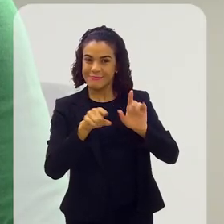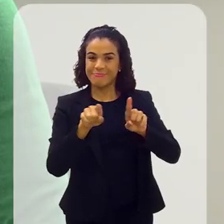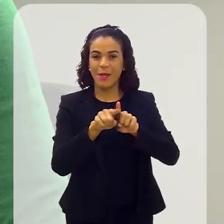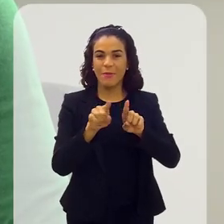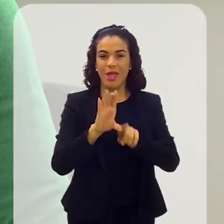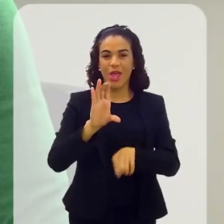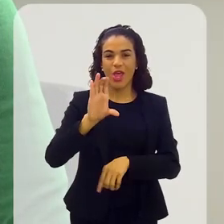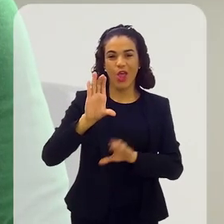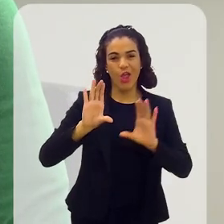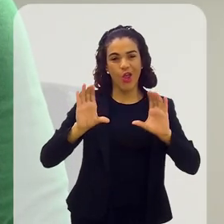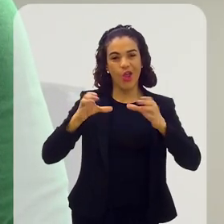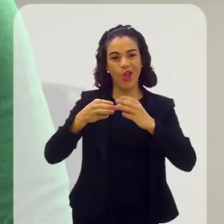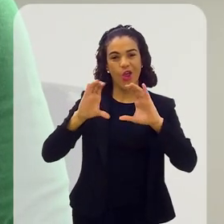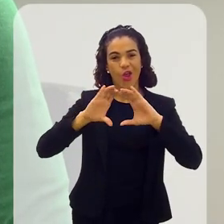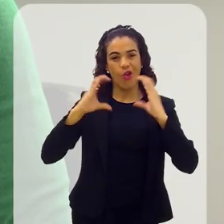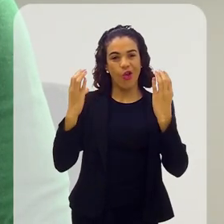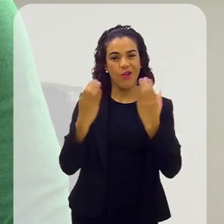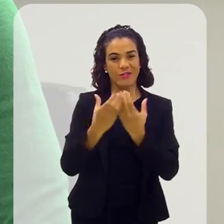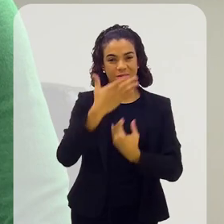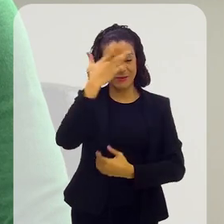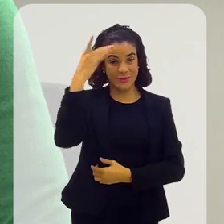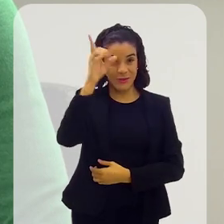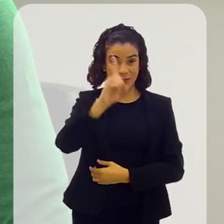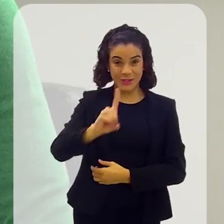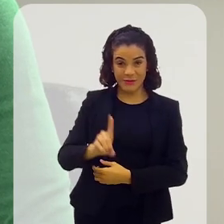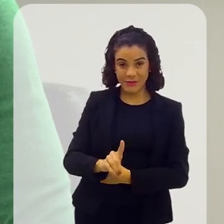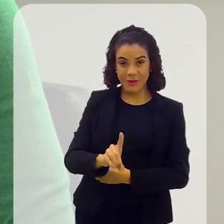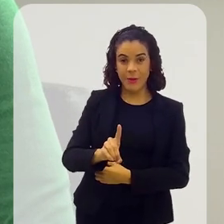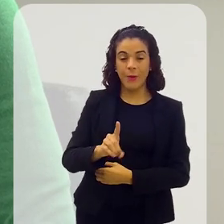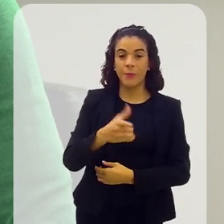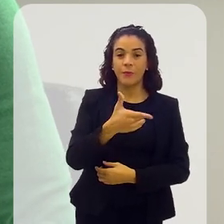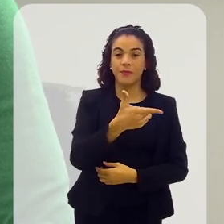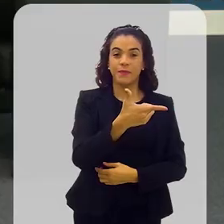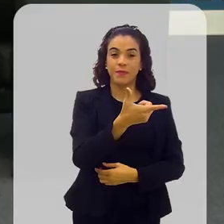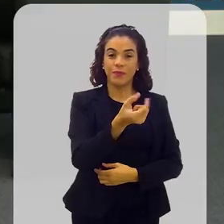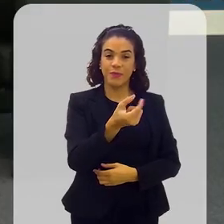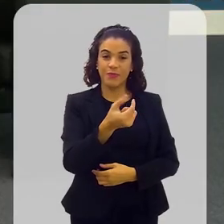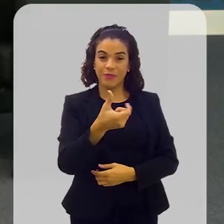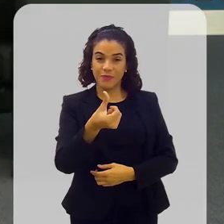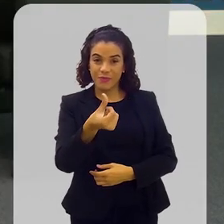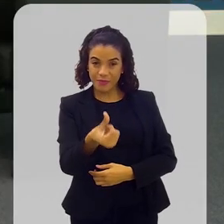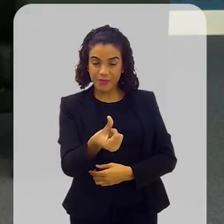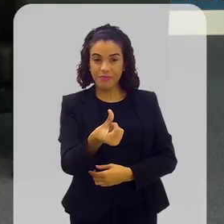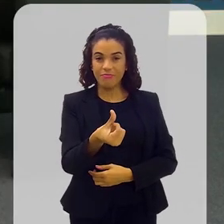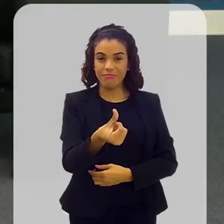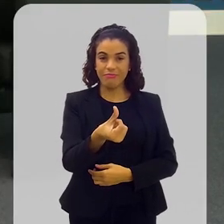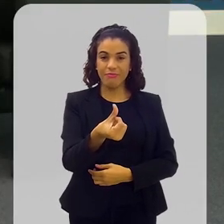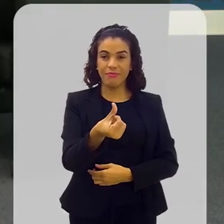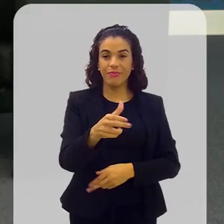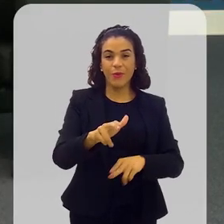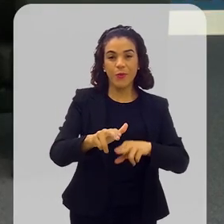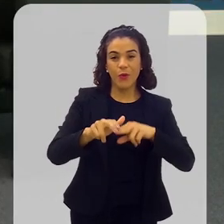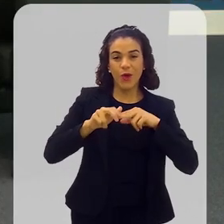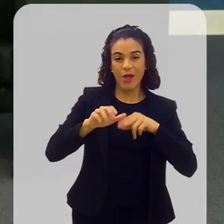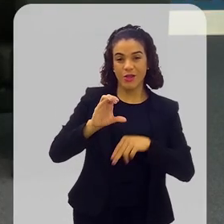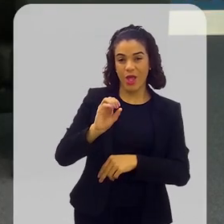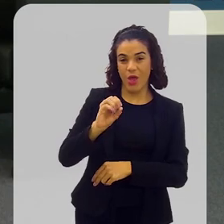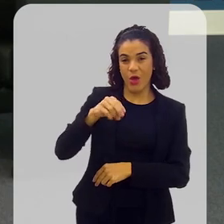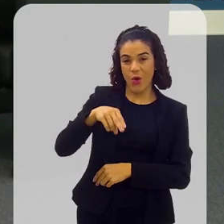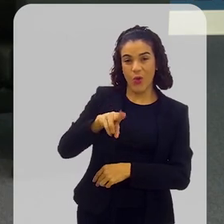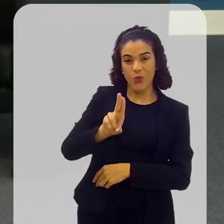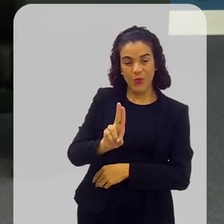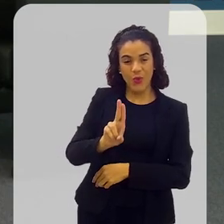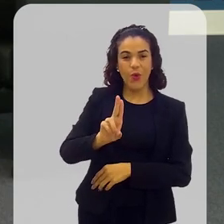convenção dos direitos da pessoa com deficiência que aconteceu em 2006, através da ONU,